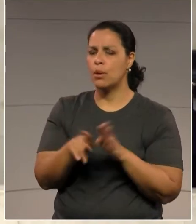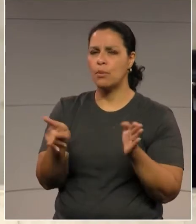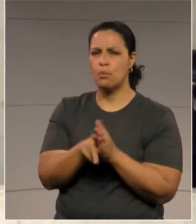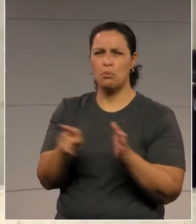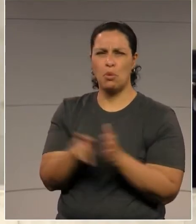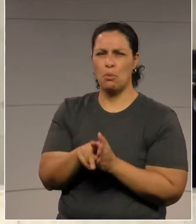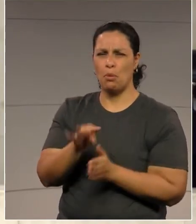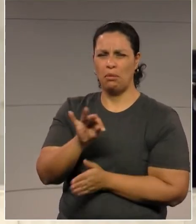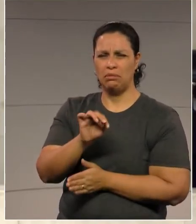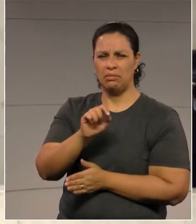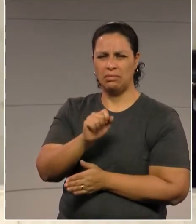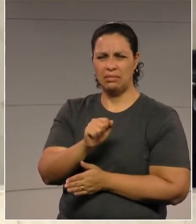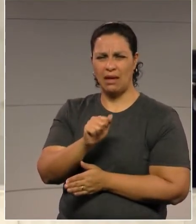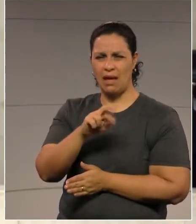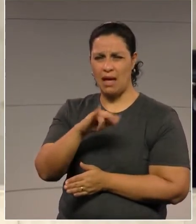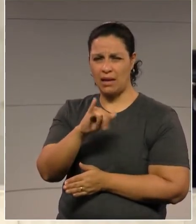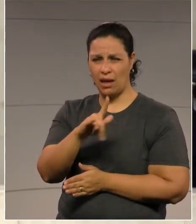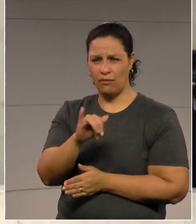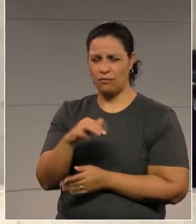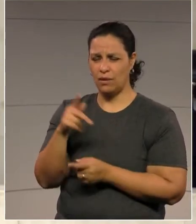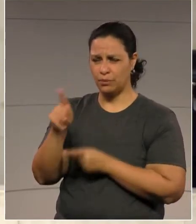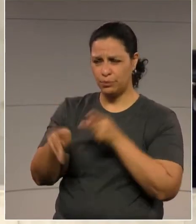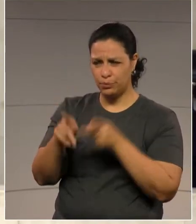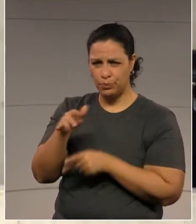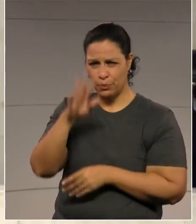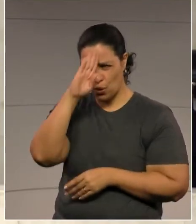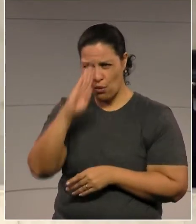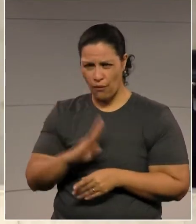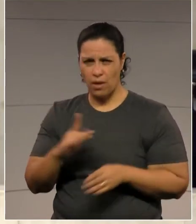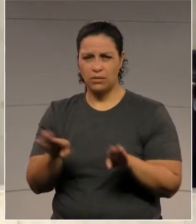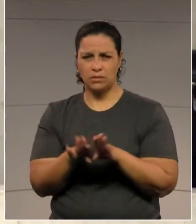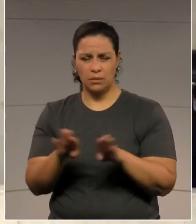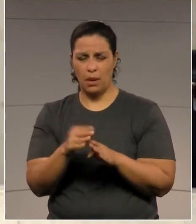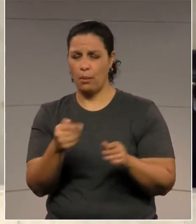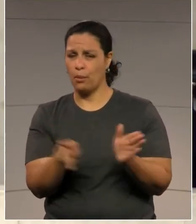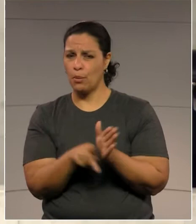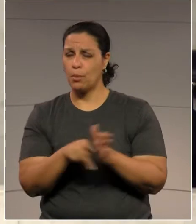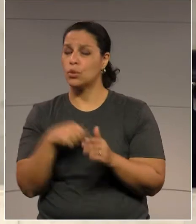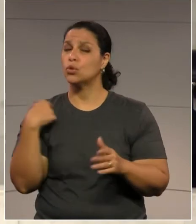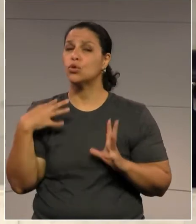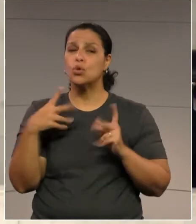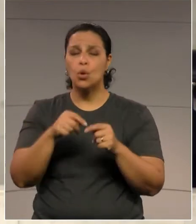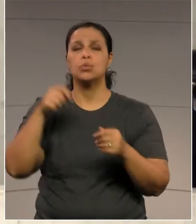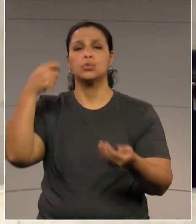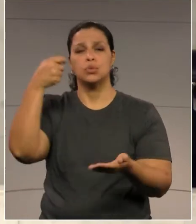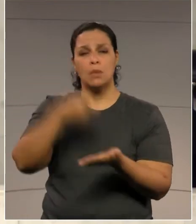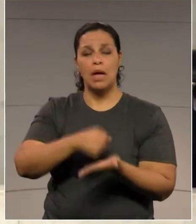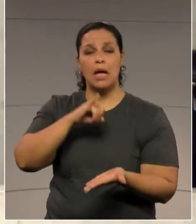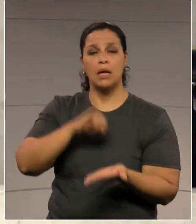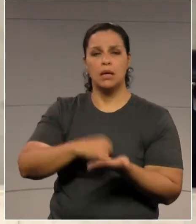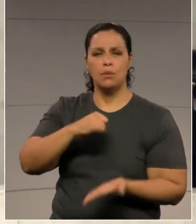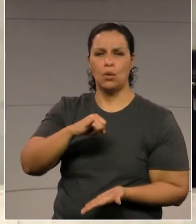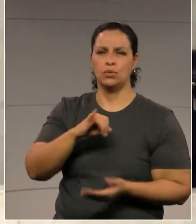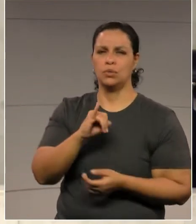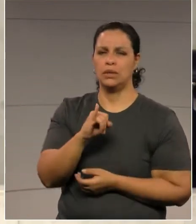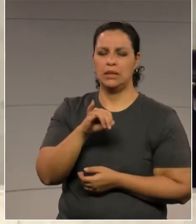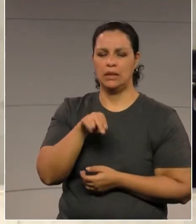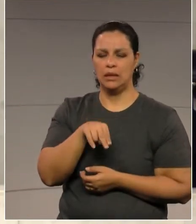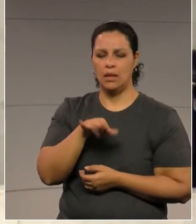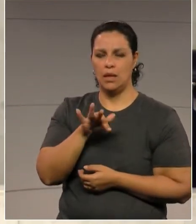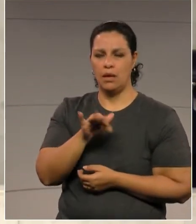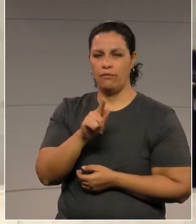pública, nada, imposto, nada deveria, porque todos têm que pagar o custo de ter inflação. É o imposto que cai sobre todos.